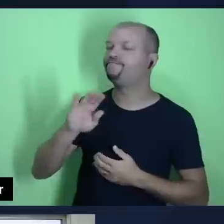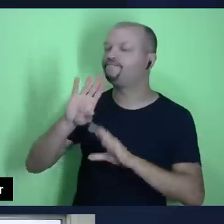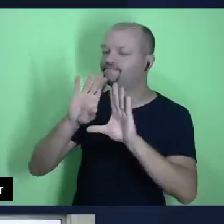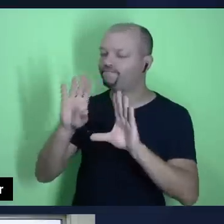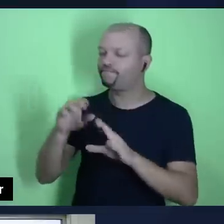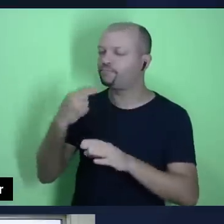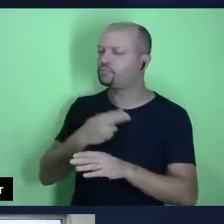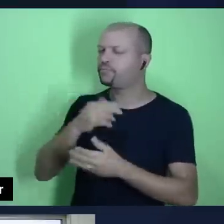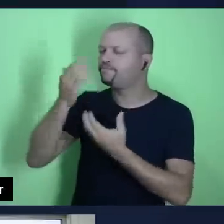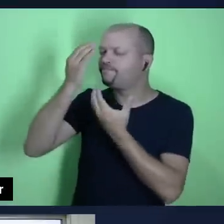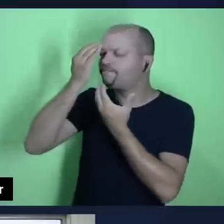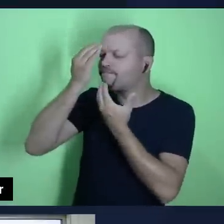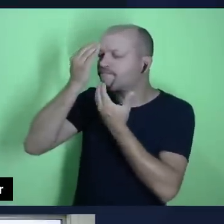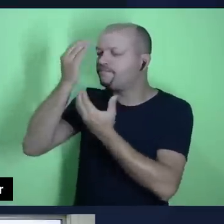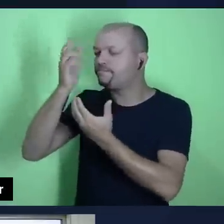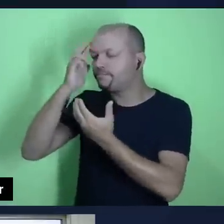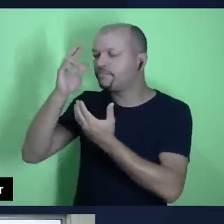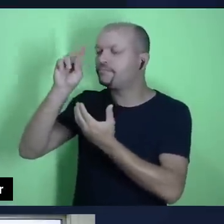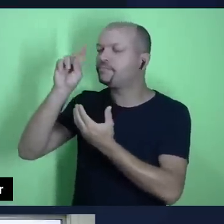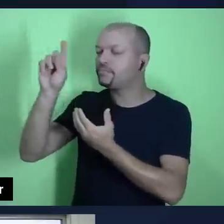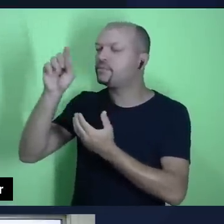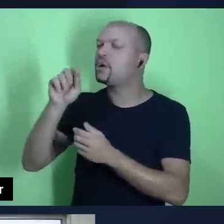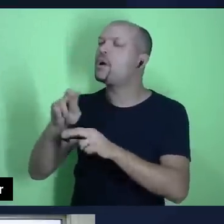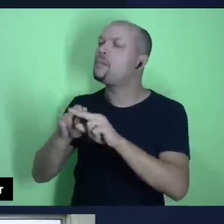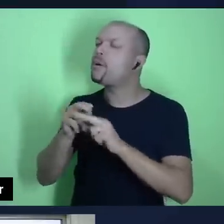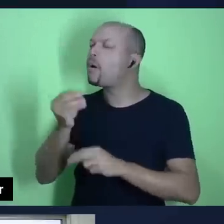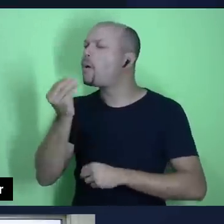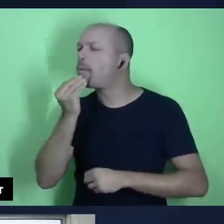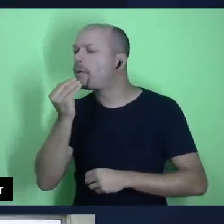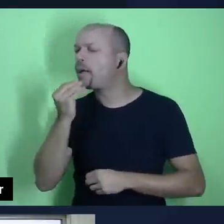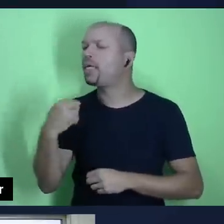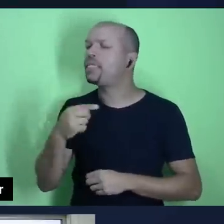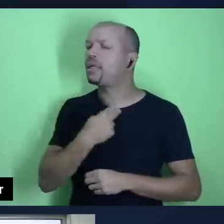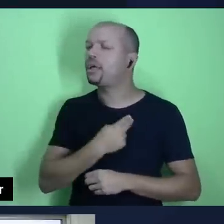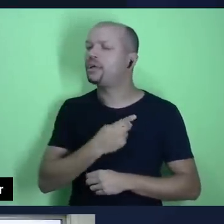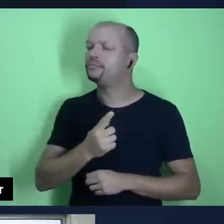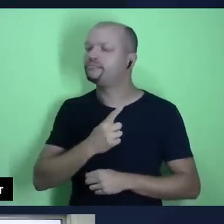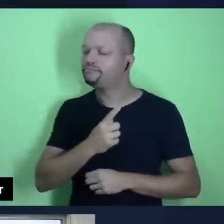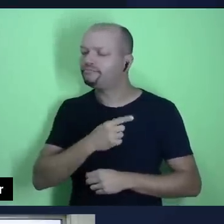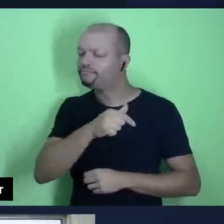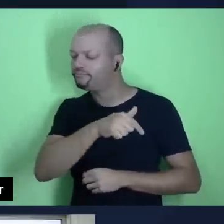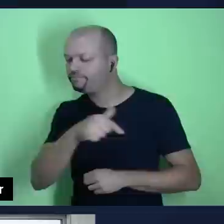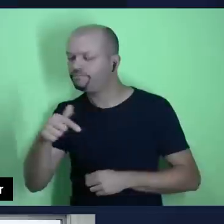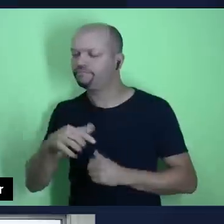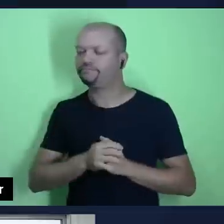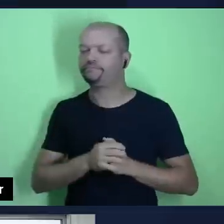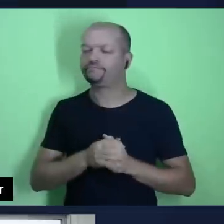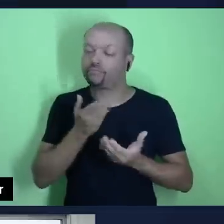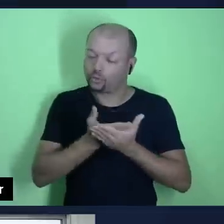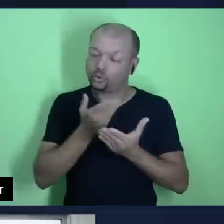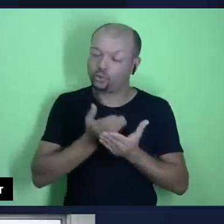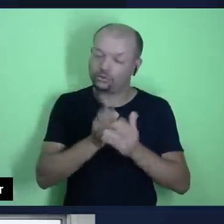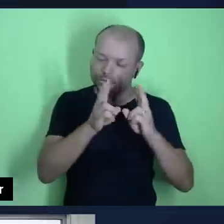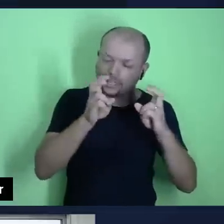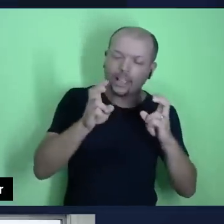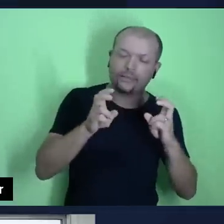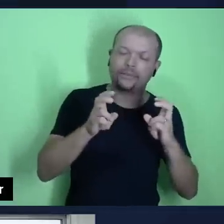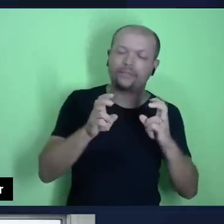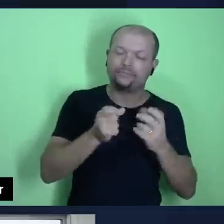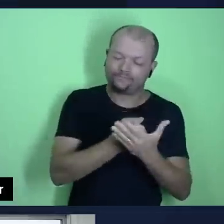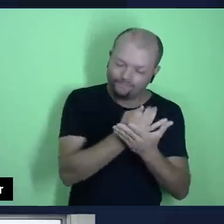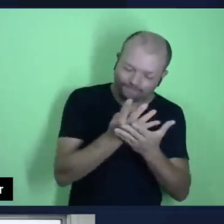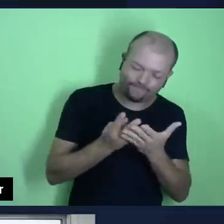queremos agradecer ao senhor pela oportunidade que estamos tendo nessa semana de estudar esse assunto na lição da Escola